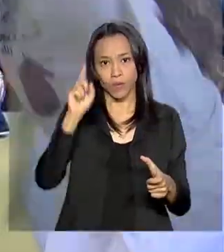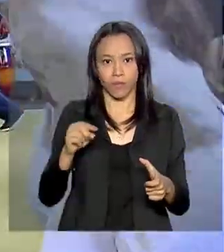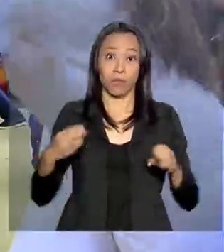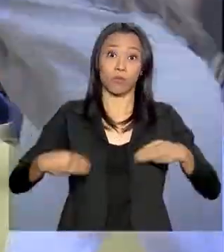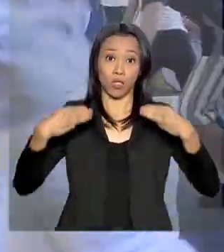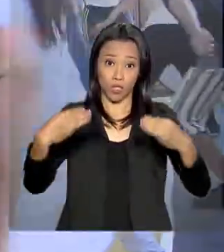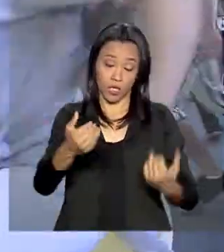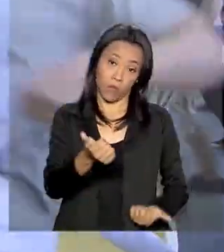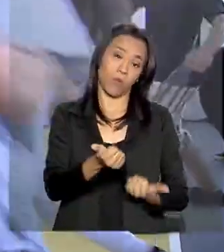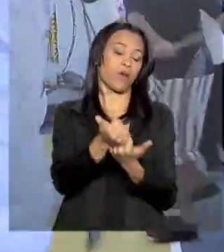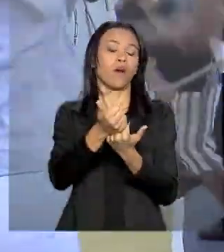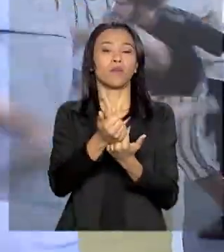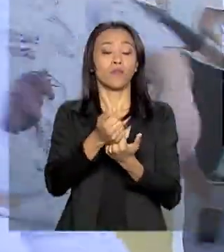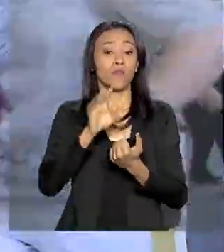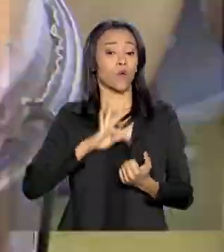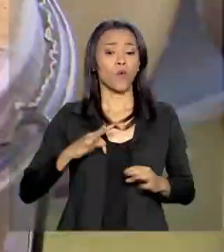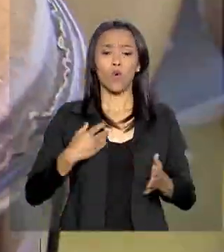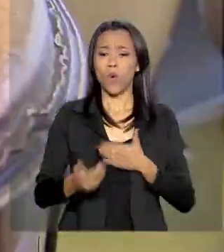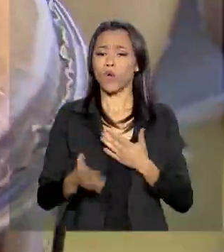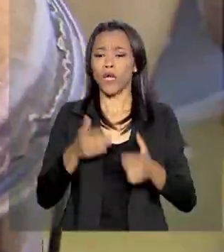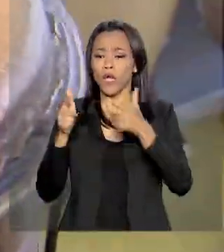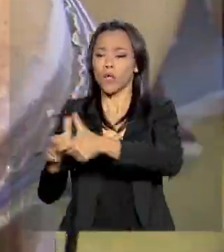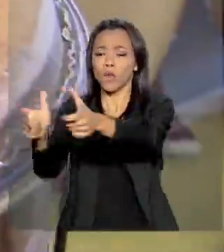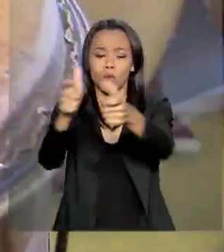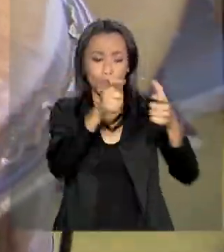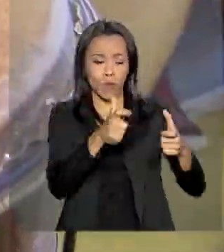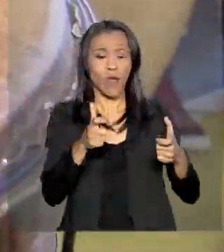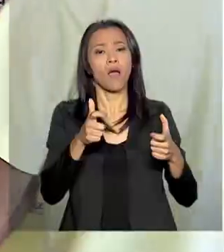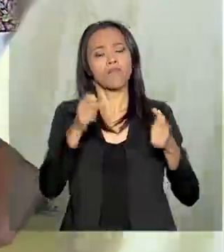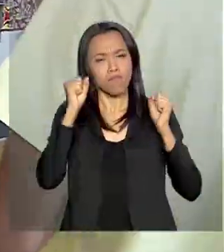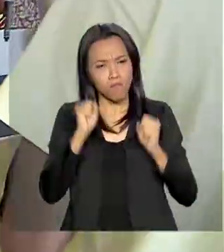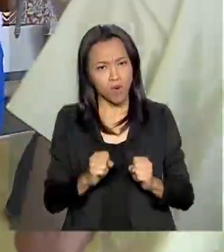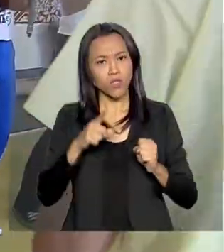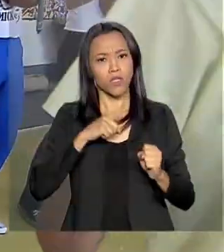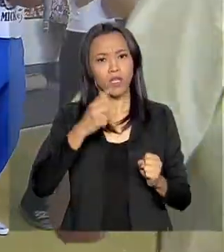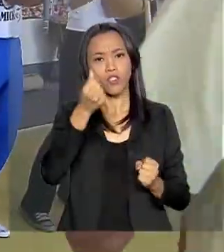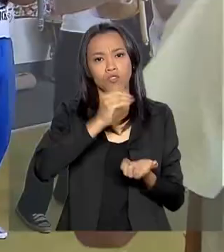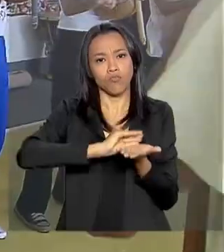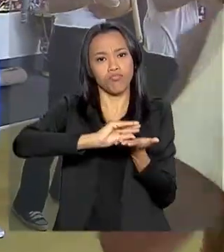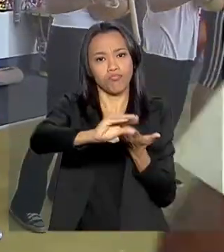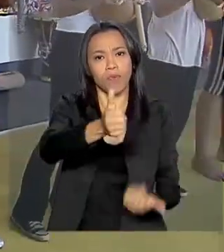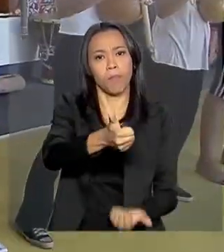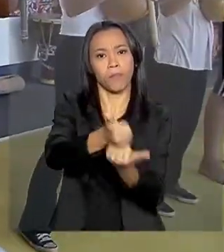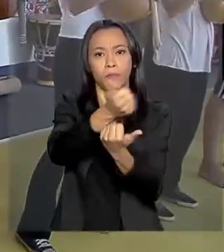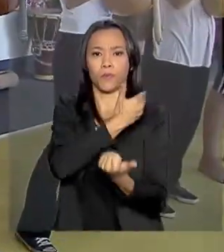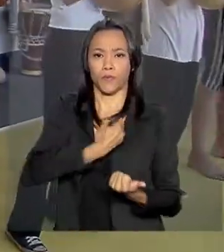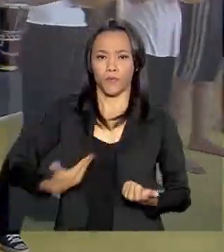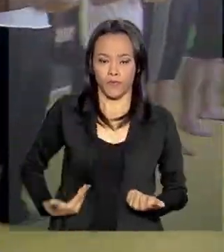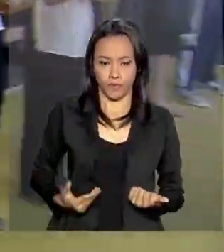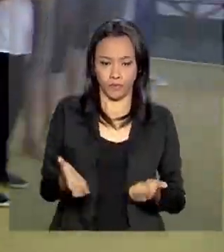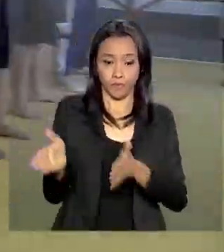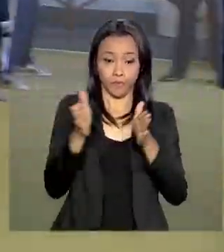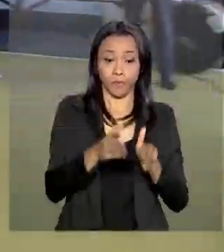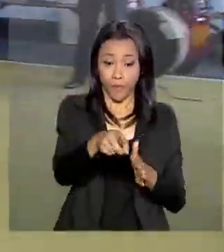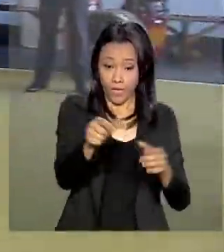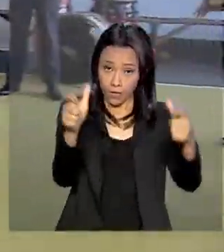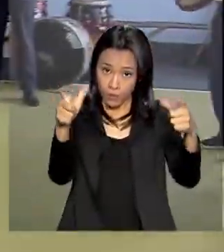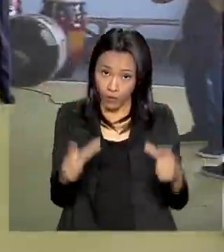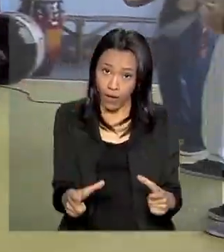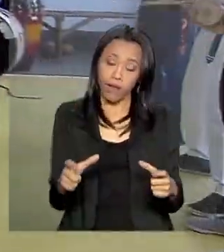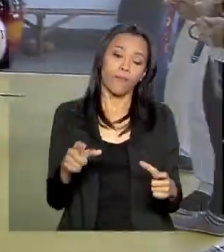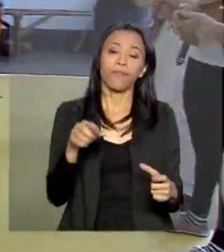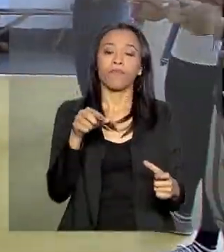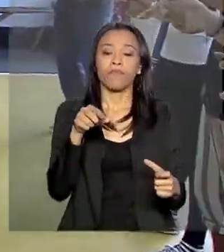Todo ponto de cultura pode receber apoio institucional do governo. O reconhecimento desse tipo de espaço como ponto de cultura